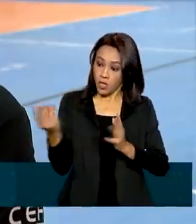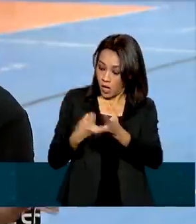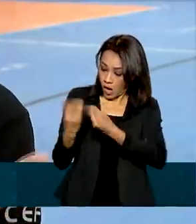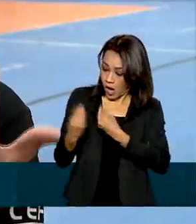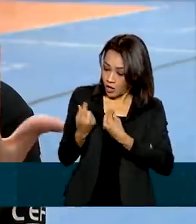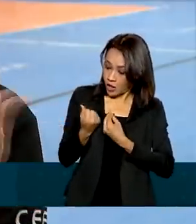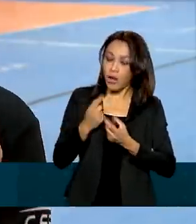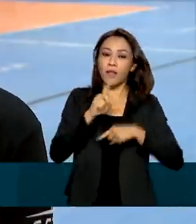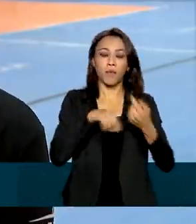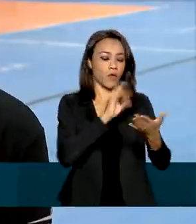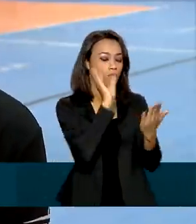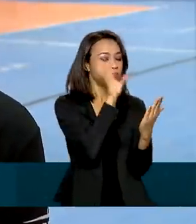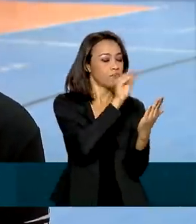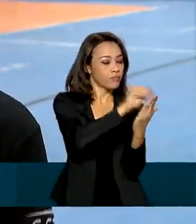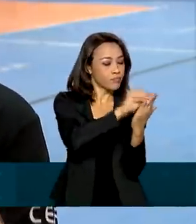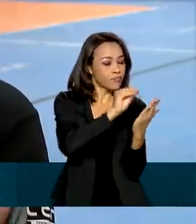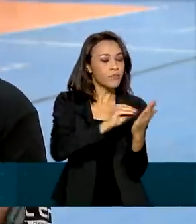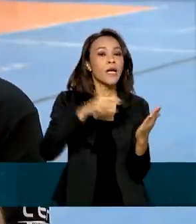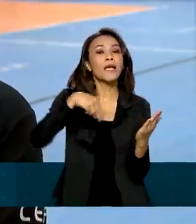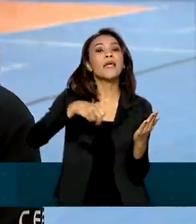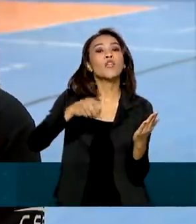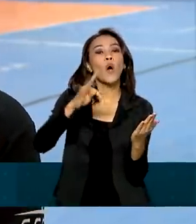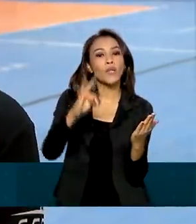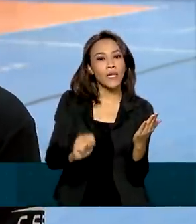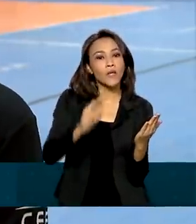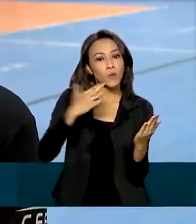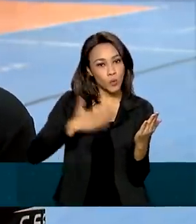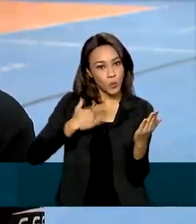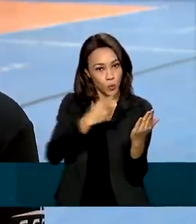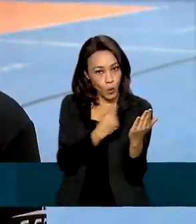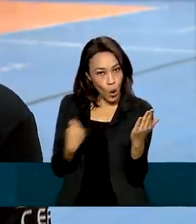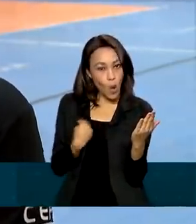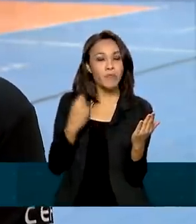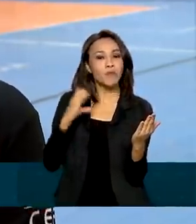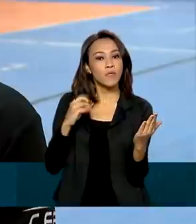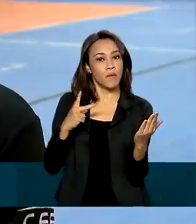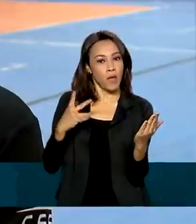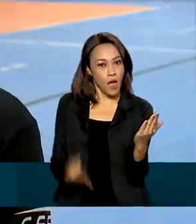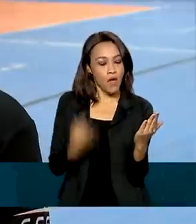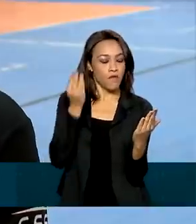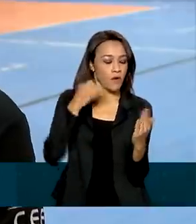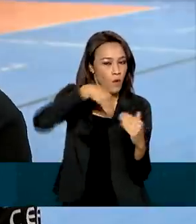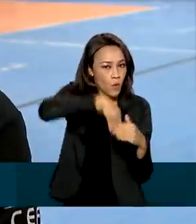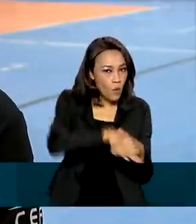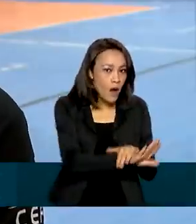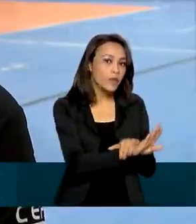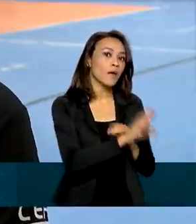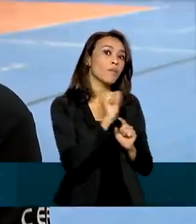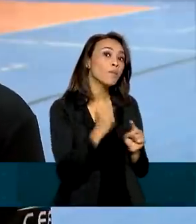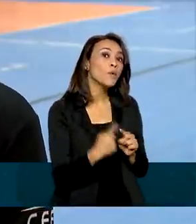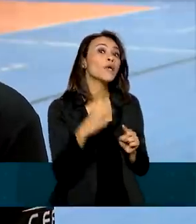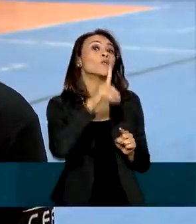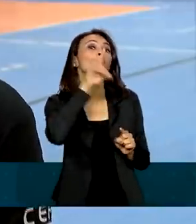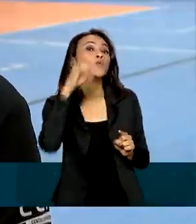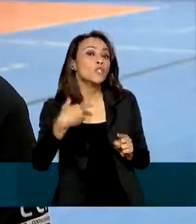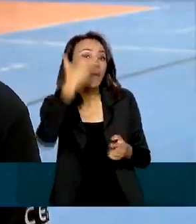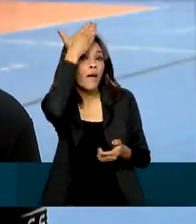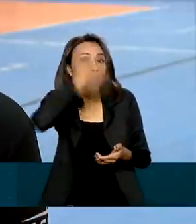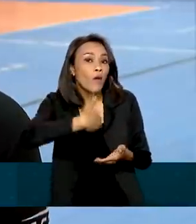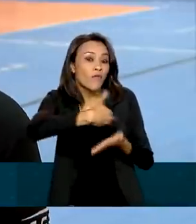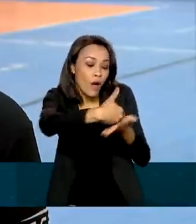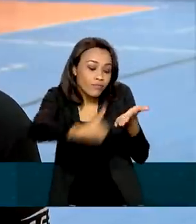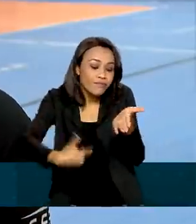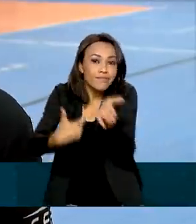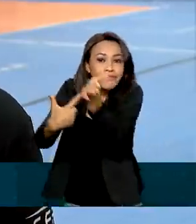elas gastam elas têm que pegar as notas fiscais no nome delas, no CPF delas e guardar na pastinha, porque no dia da prestação de contas